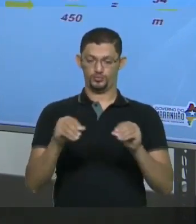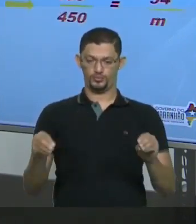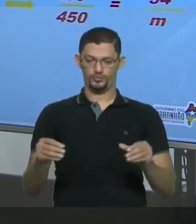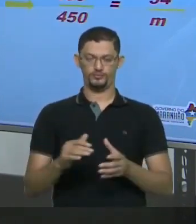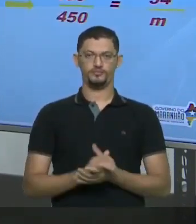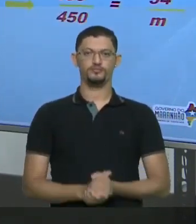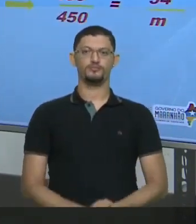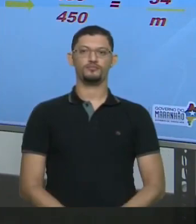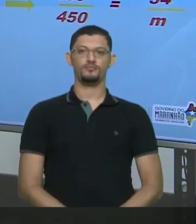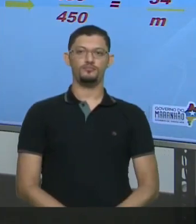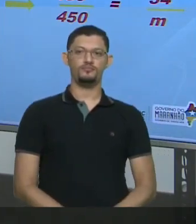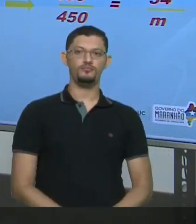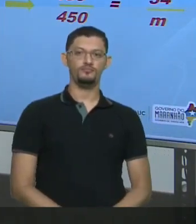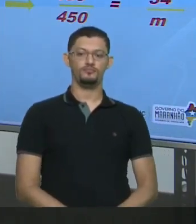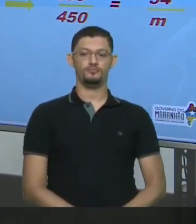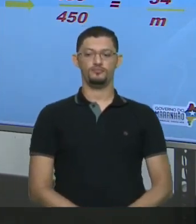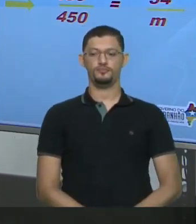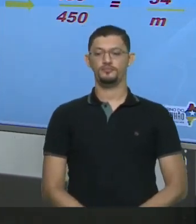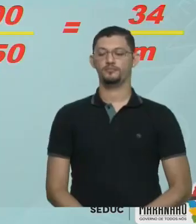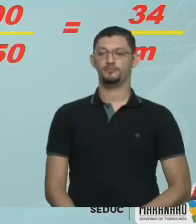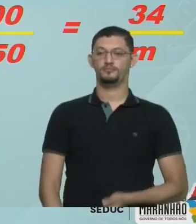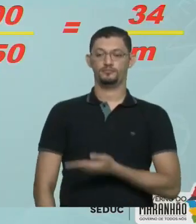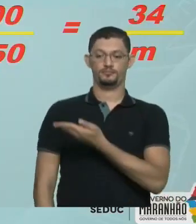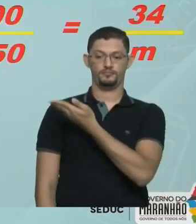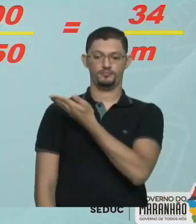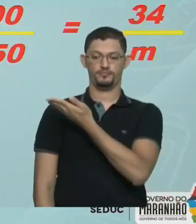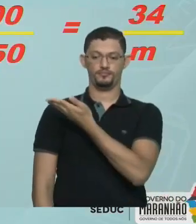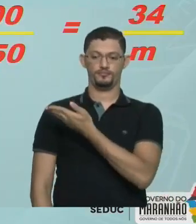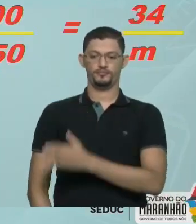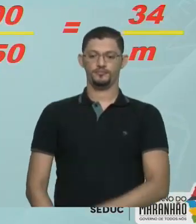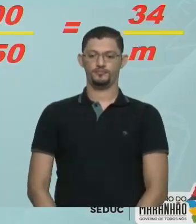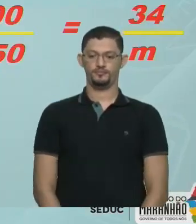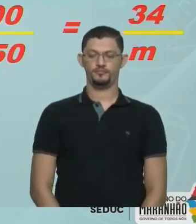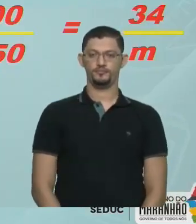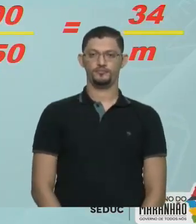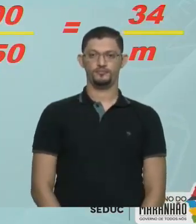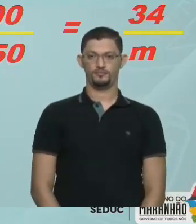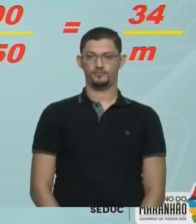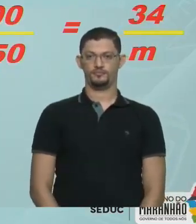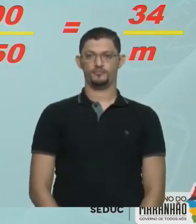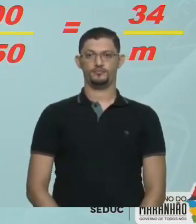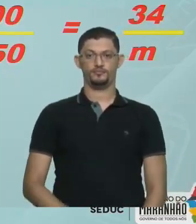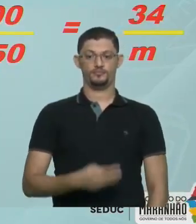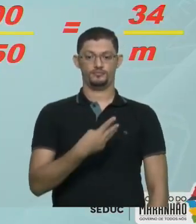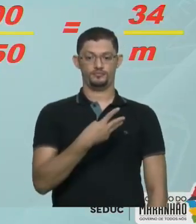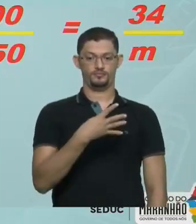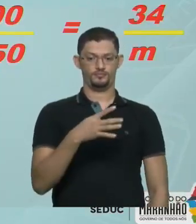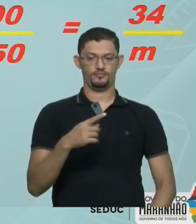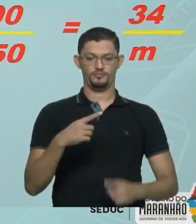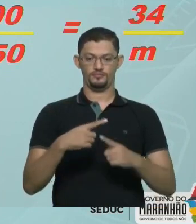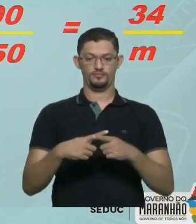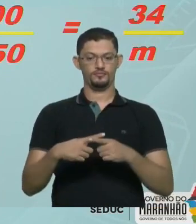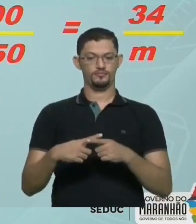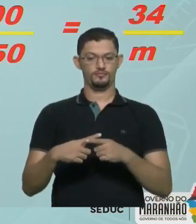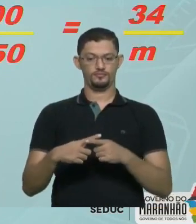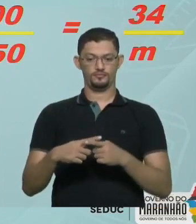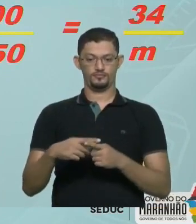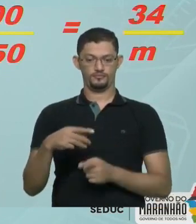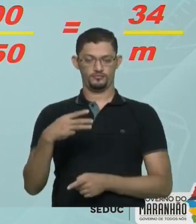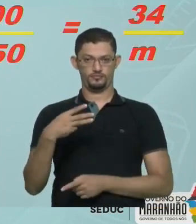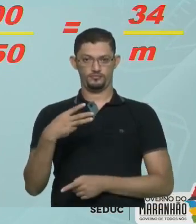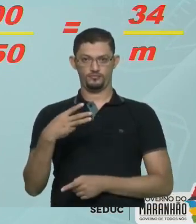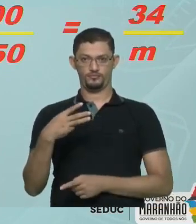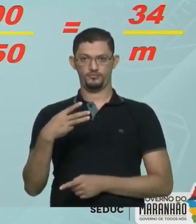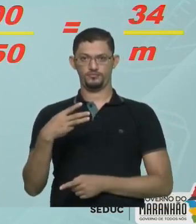Partindo para os cálculos Meio pelos extremos Confere gente 34 vezes 450 É igual a